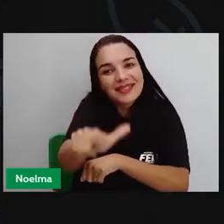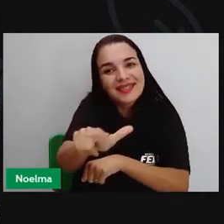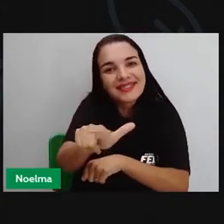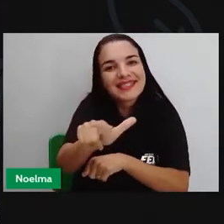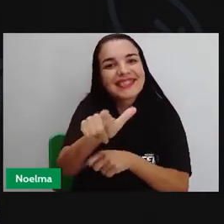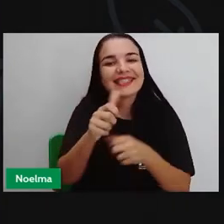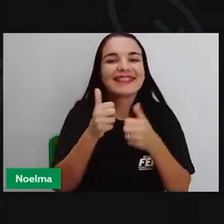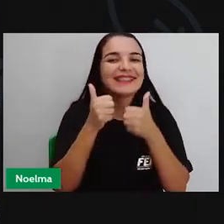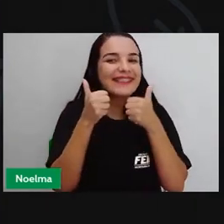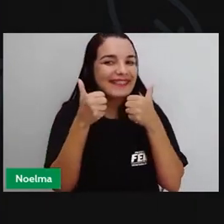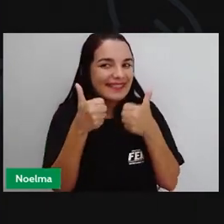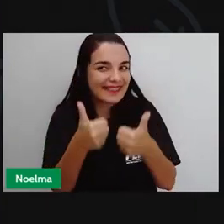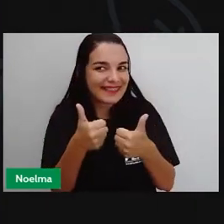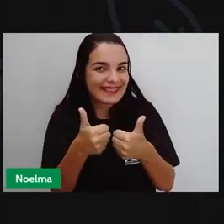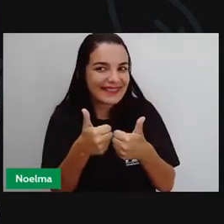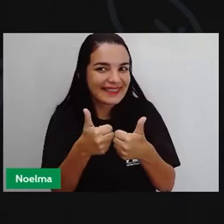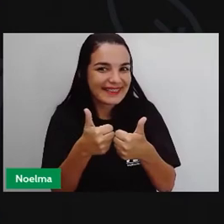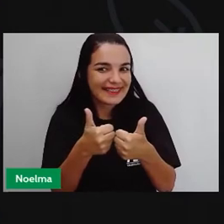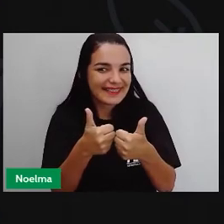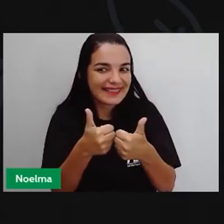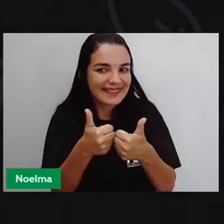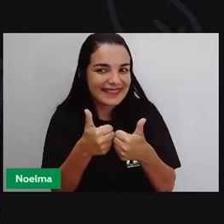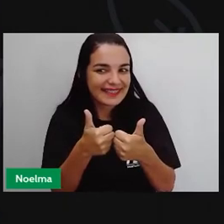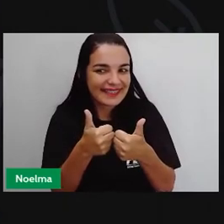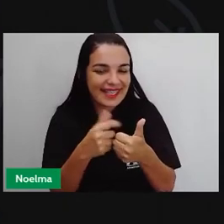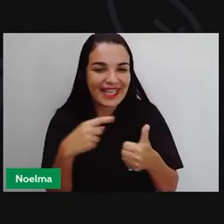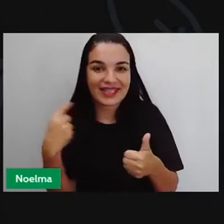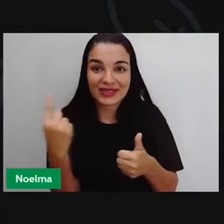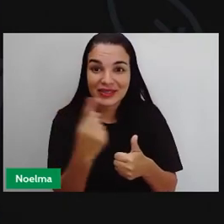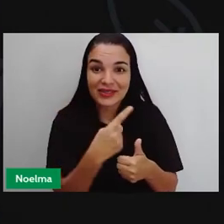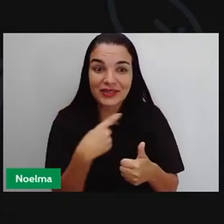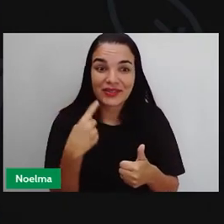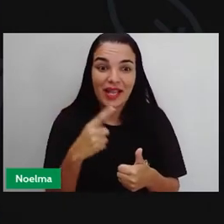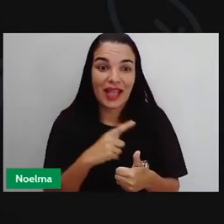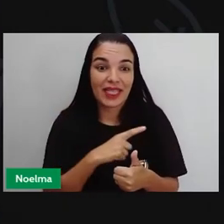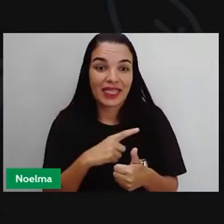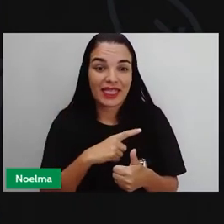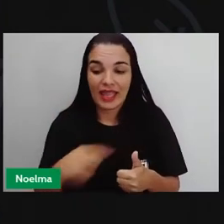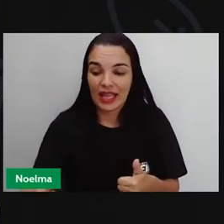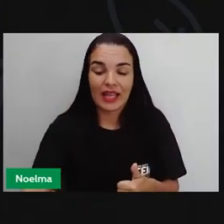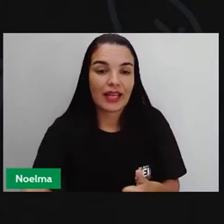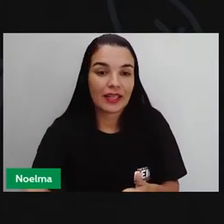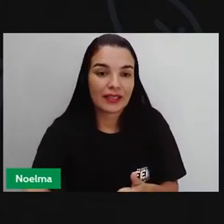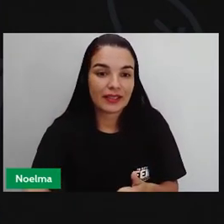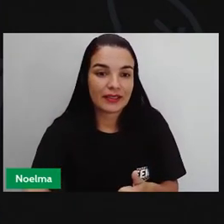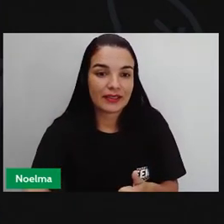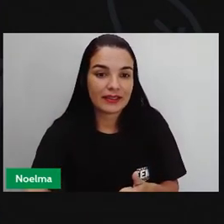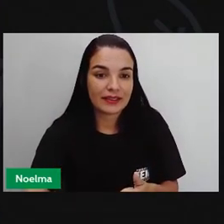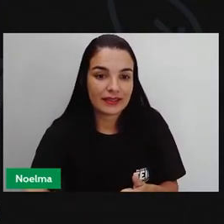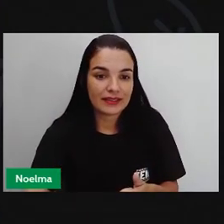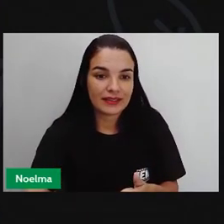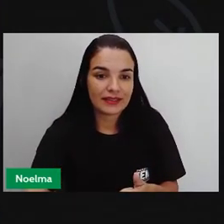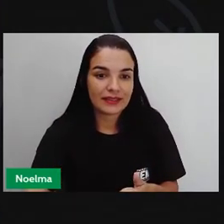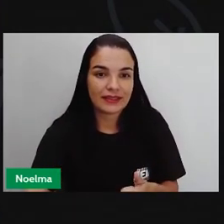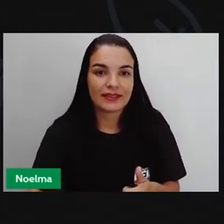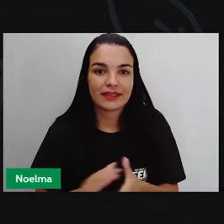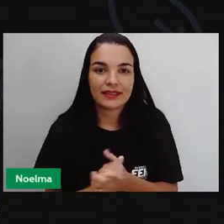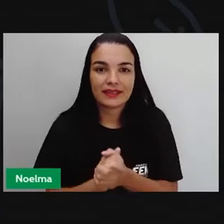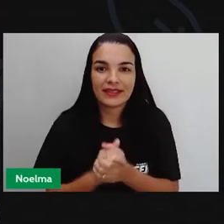canal e hoje nós iremos dar continuidade à nossa